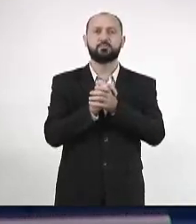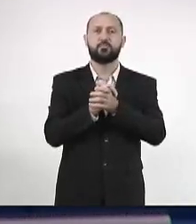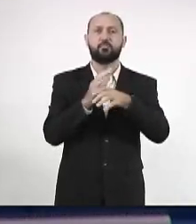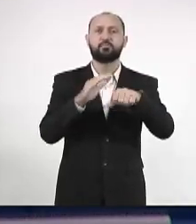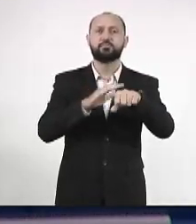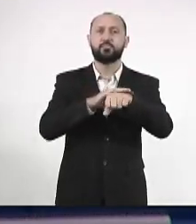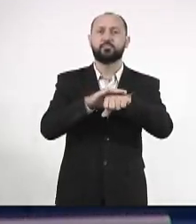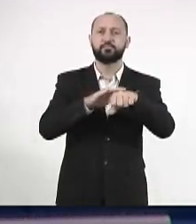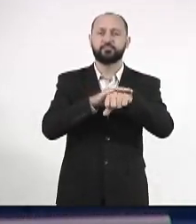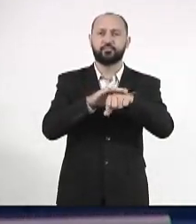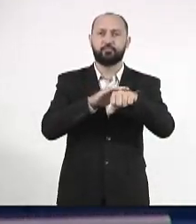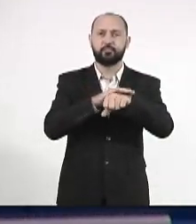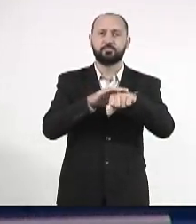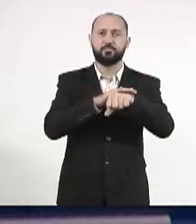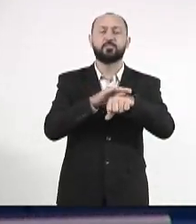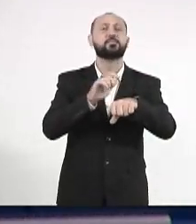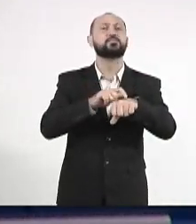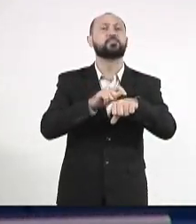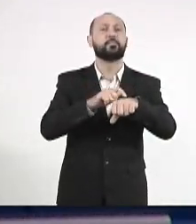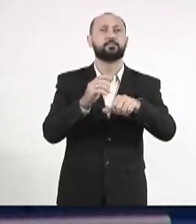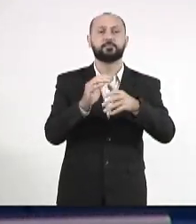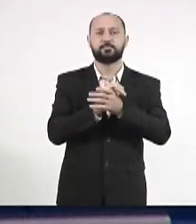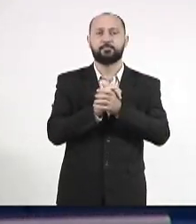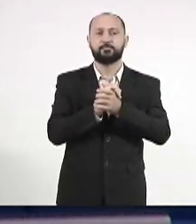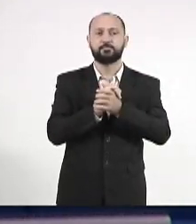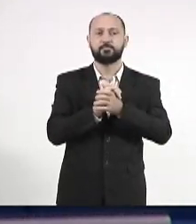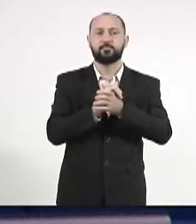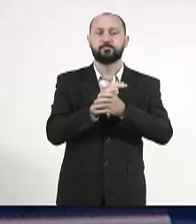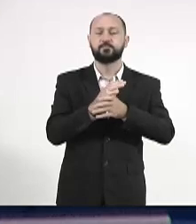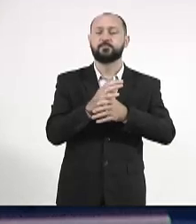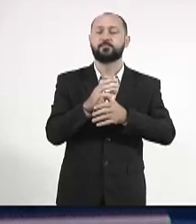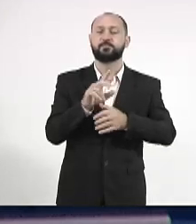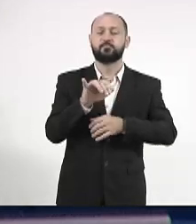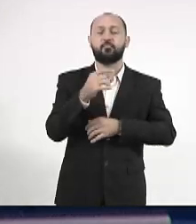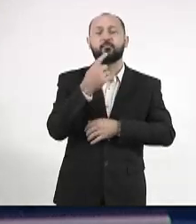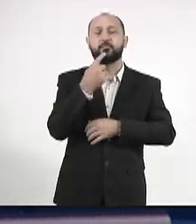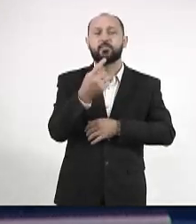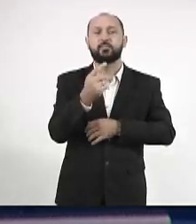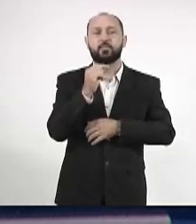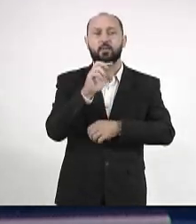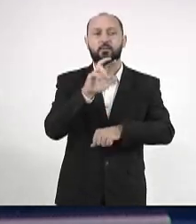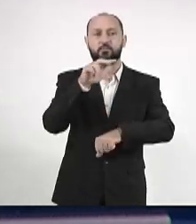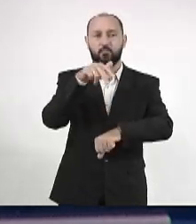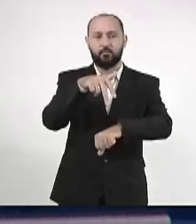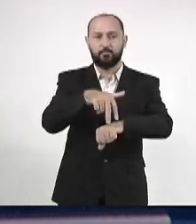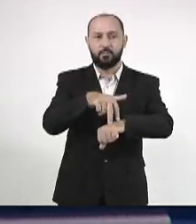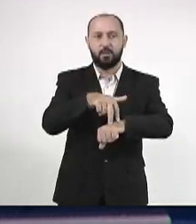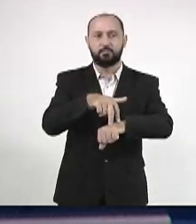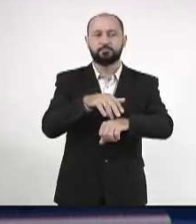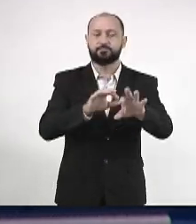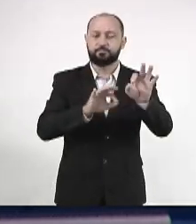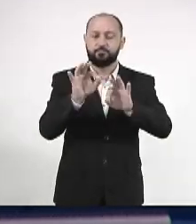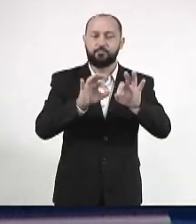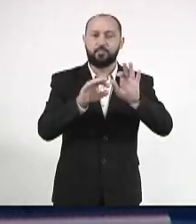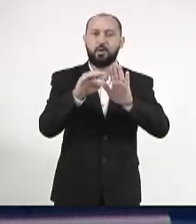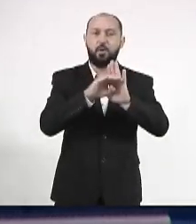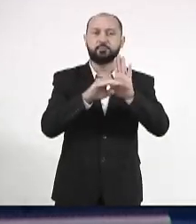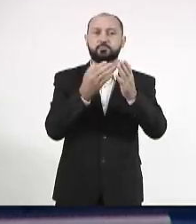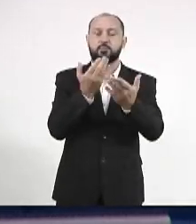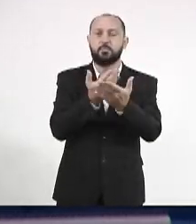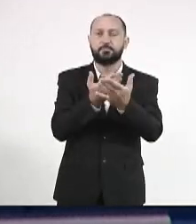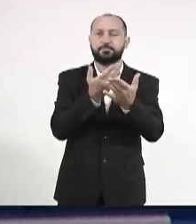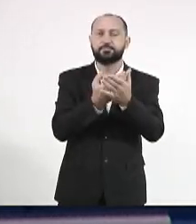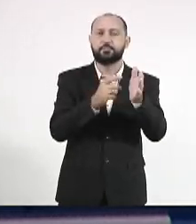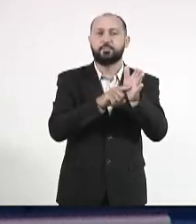conversando sobre essa situação. Eu ia até falar na tribuna sobre isso. Estava preparando um estudo